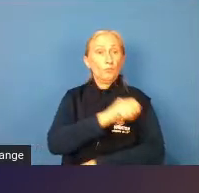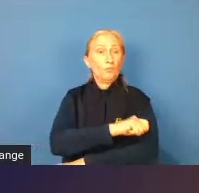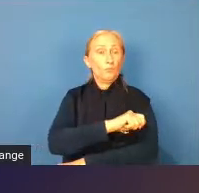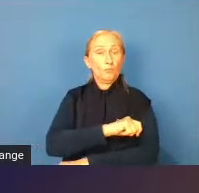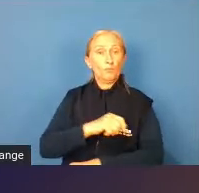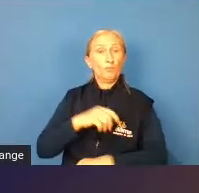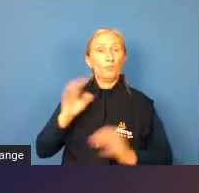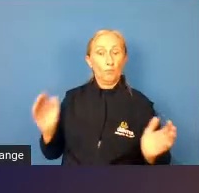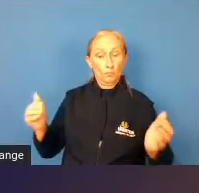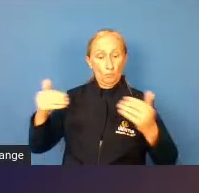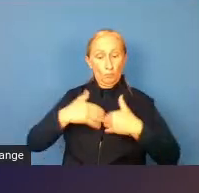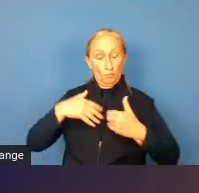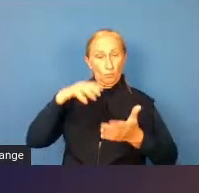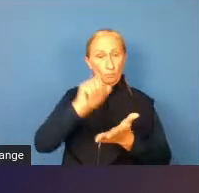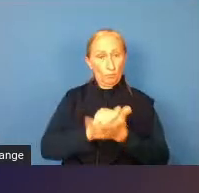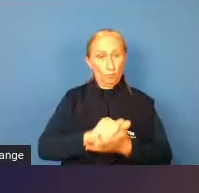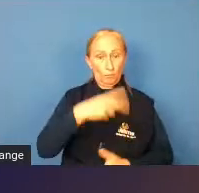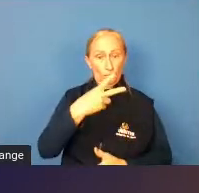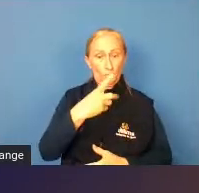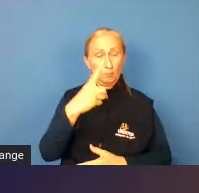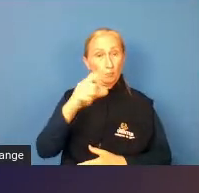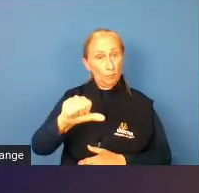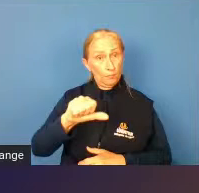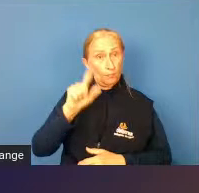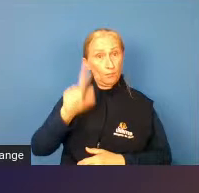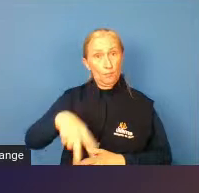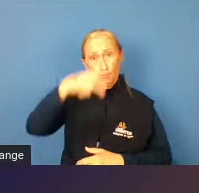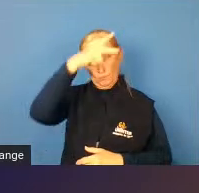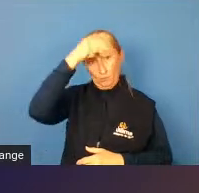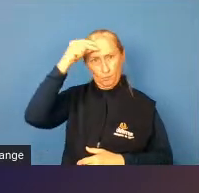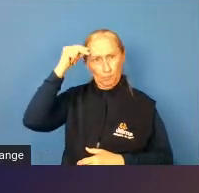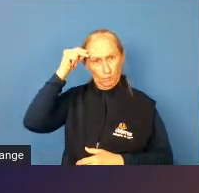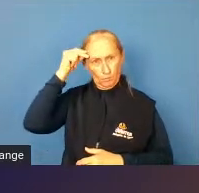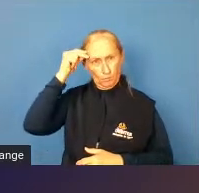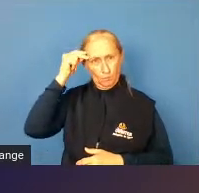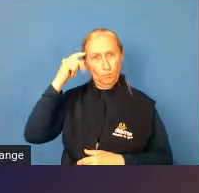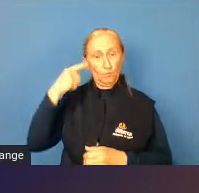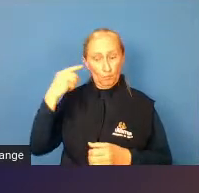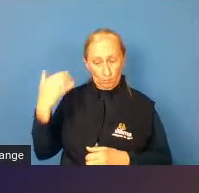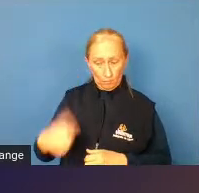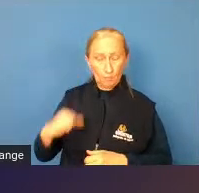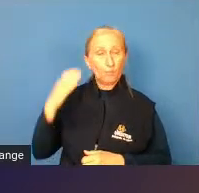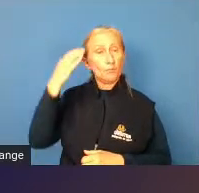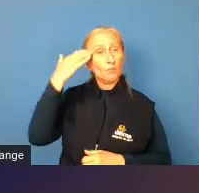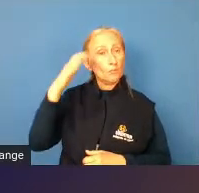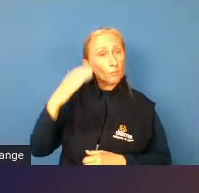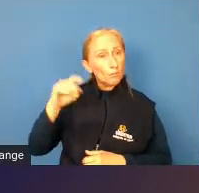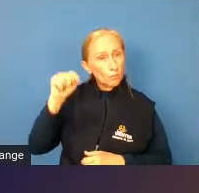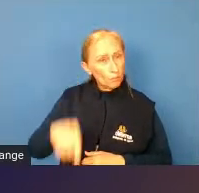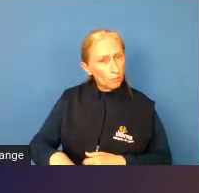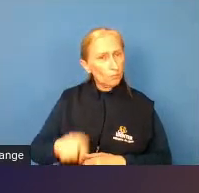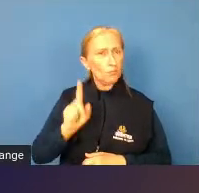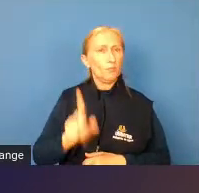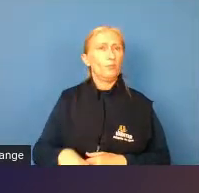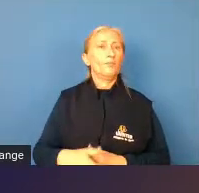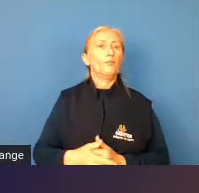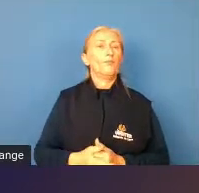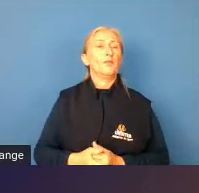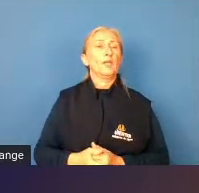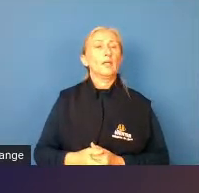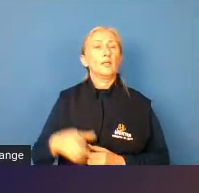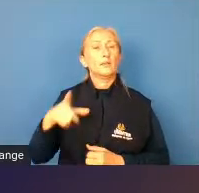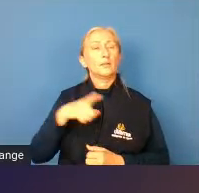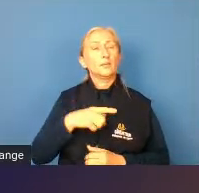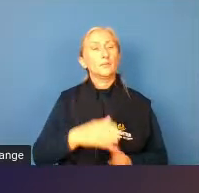autistas matriculados em 2019 na prefeitura municipal de Curitiba há